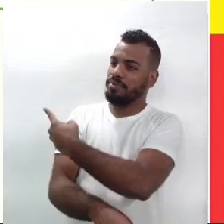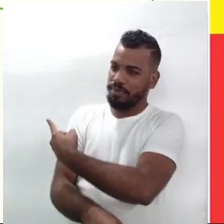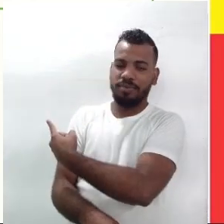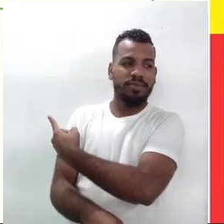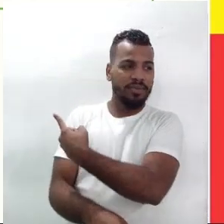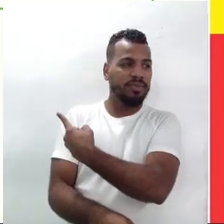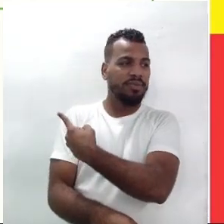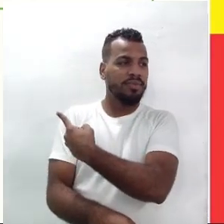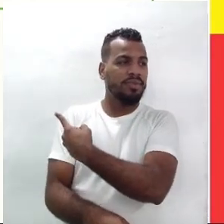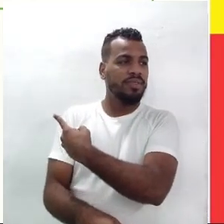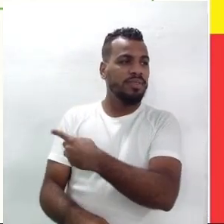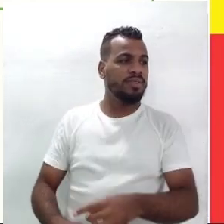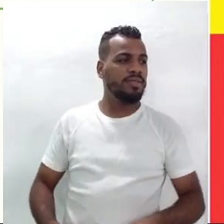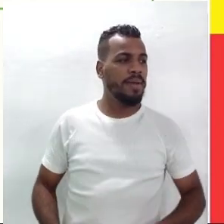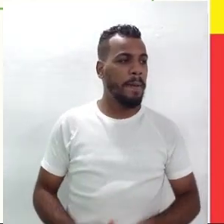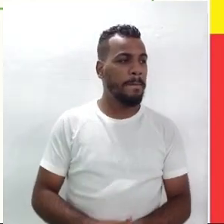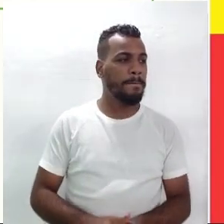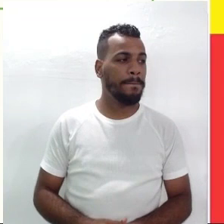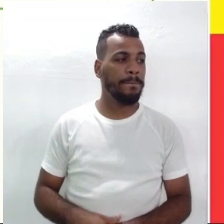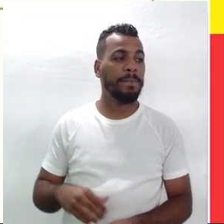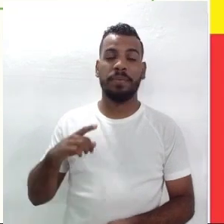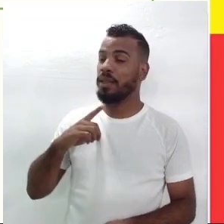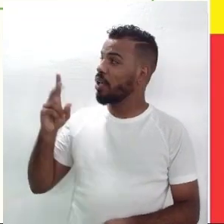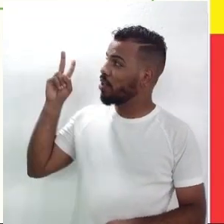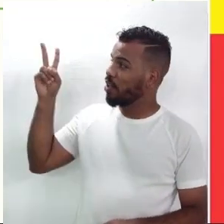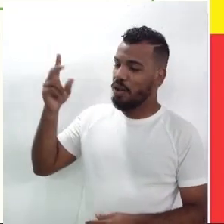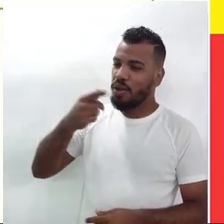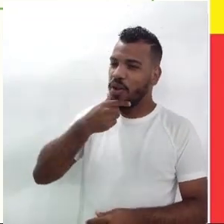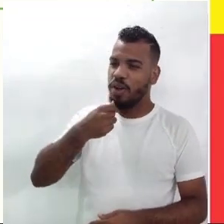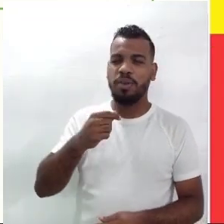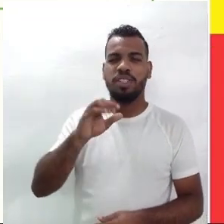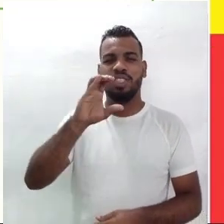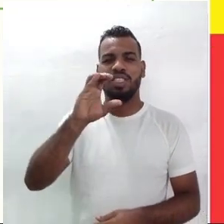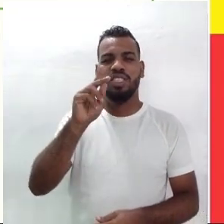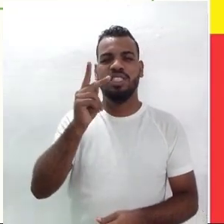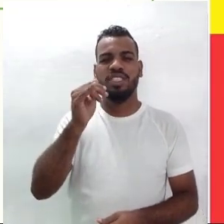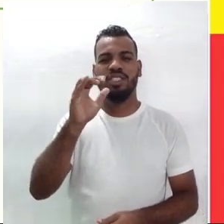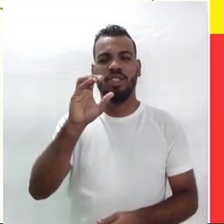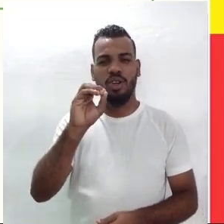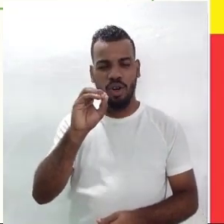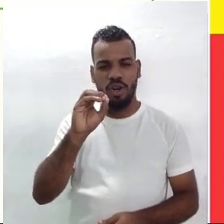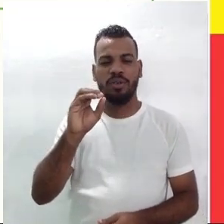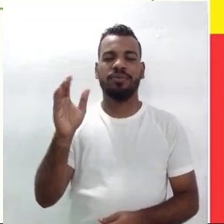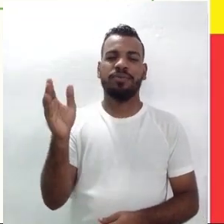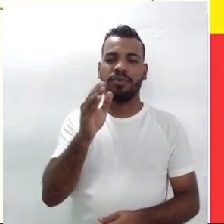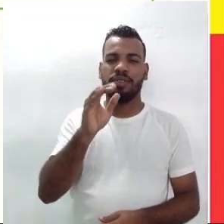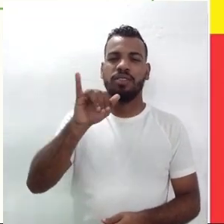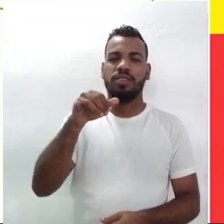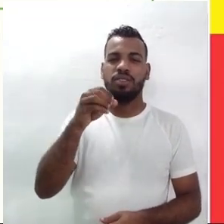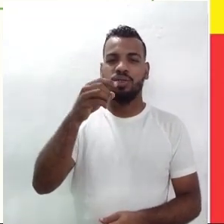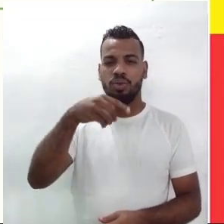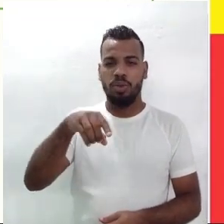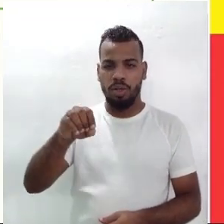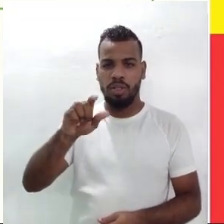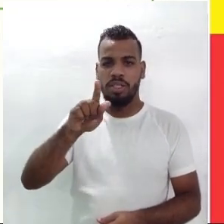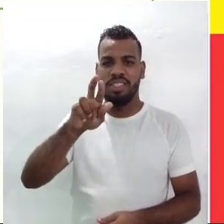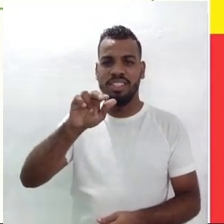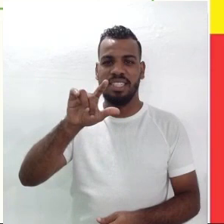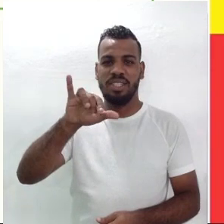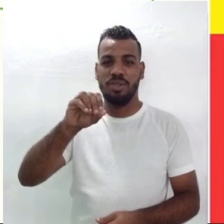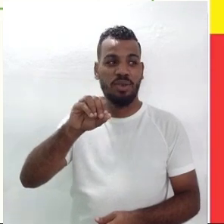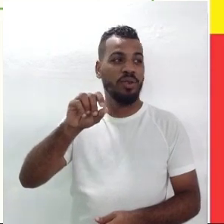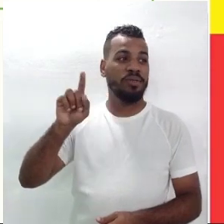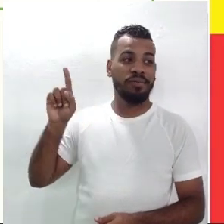do Alto da Compadecida, Chicó e João Grimo, inclusive a figura do Mateus está sempre presente como